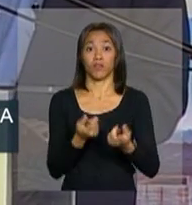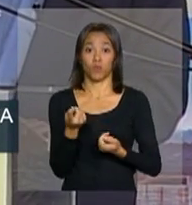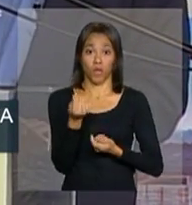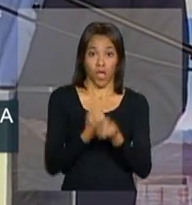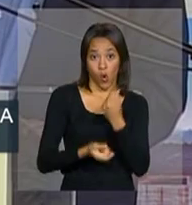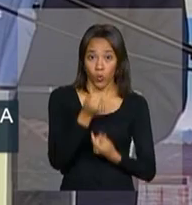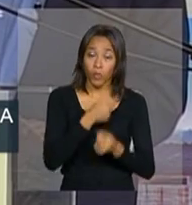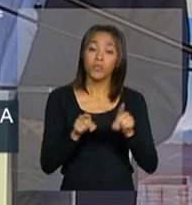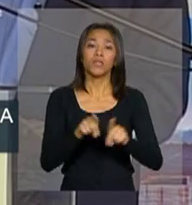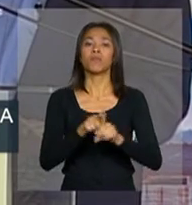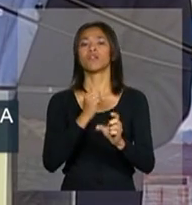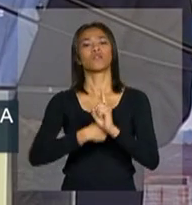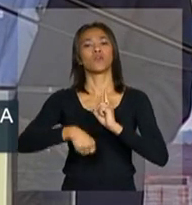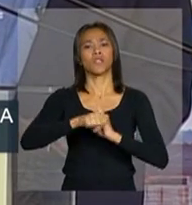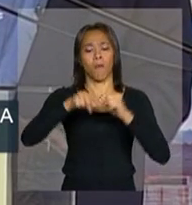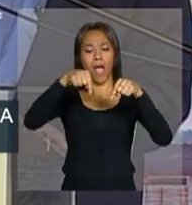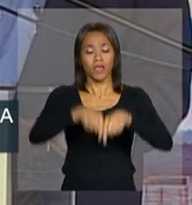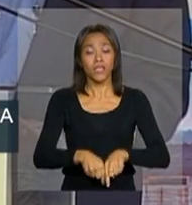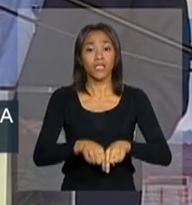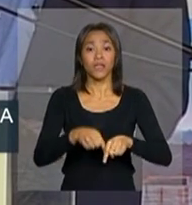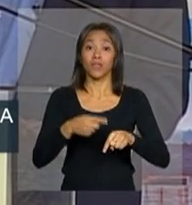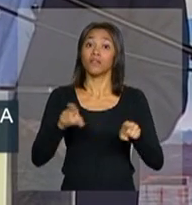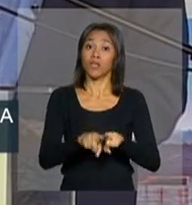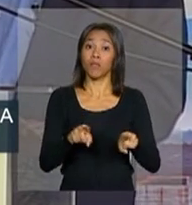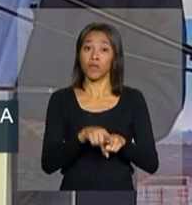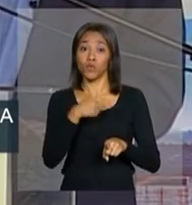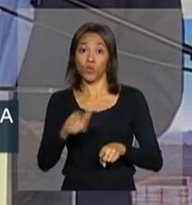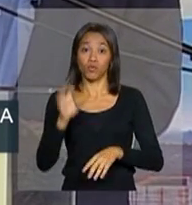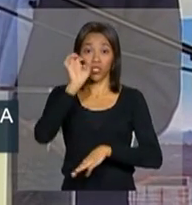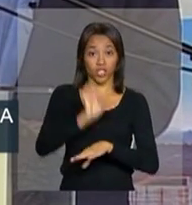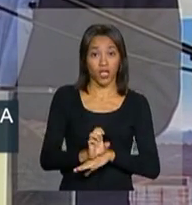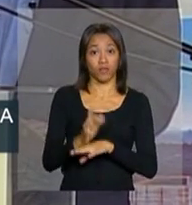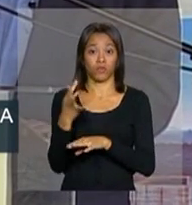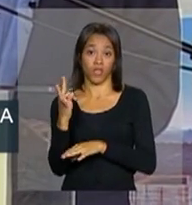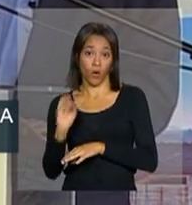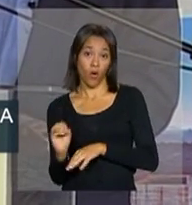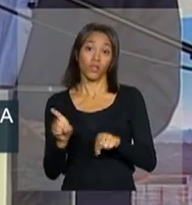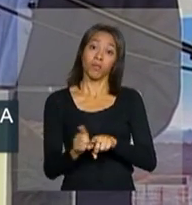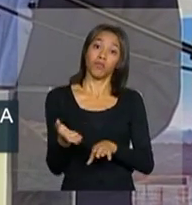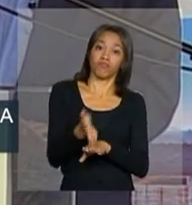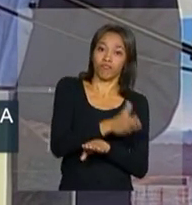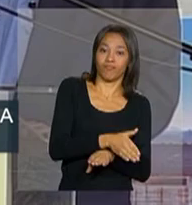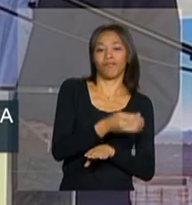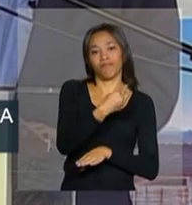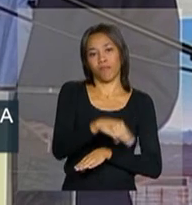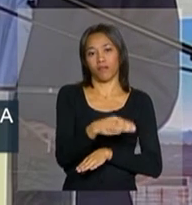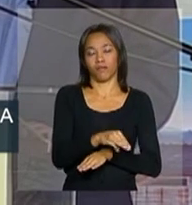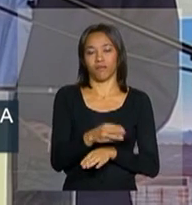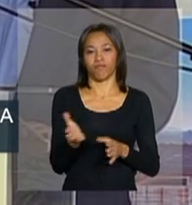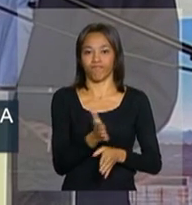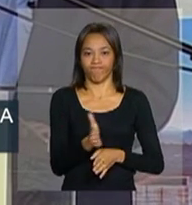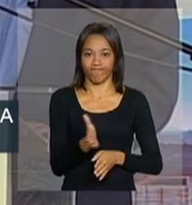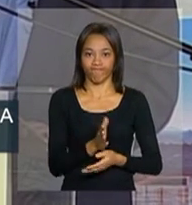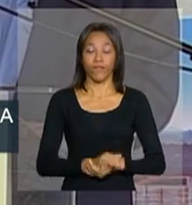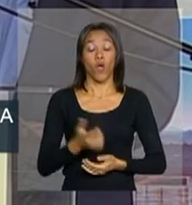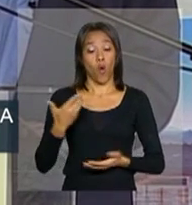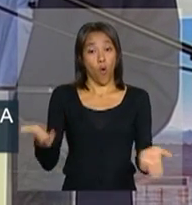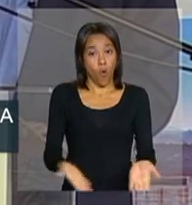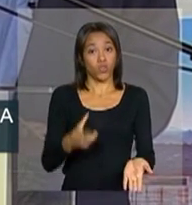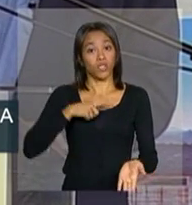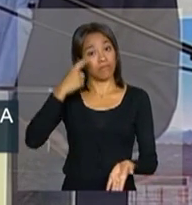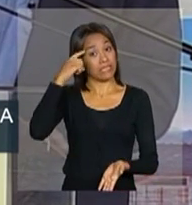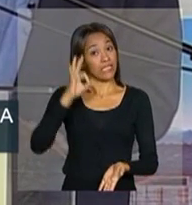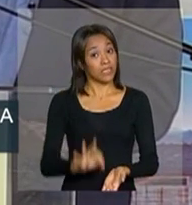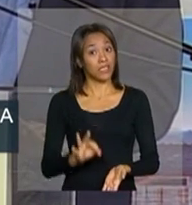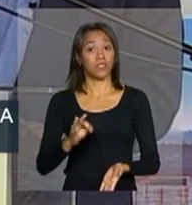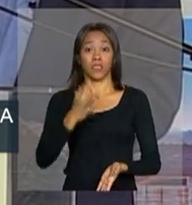aqui nessa região, tanto nos estados de Tocantins, como no estado do Maranhão. Hoje eu tenho certeza que a